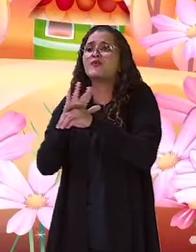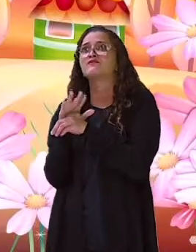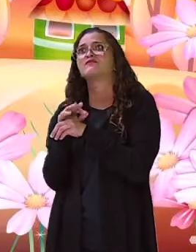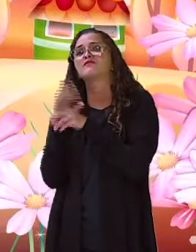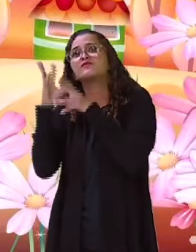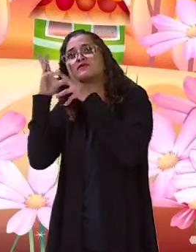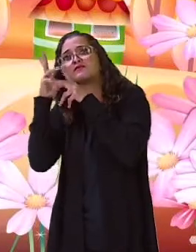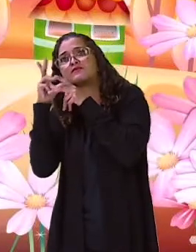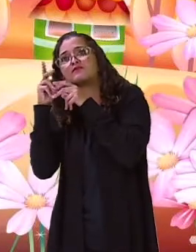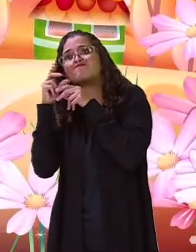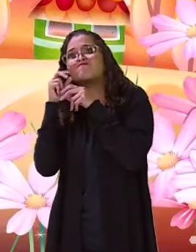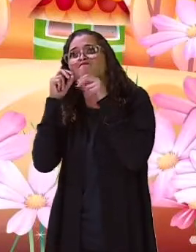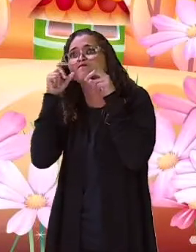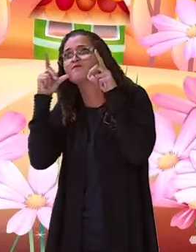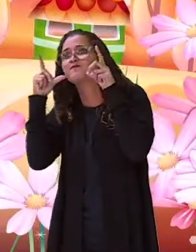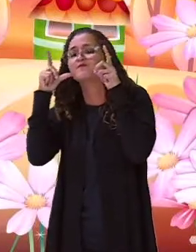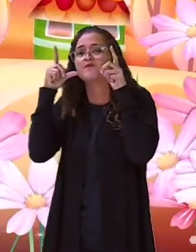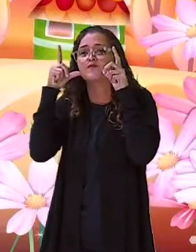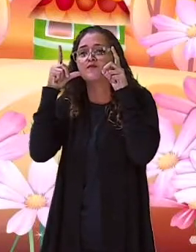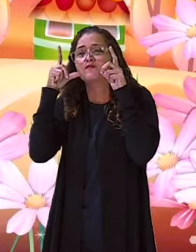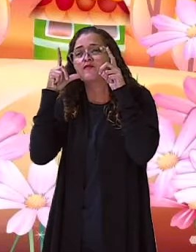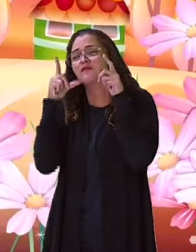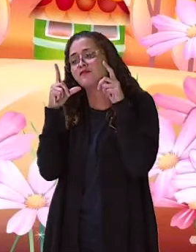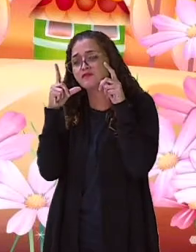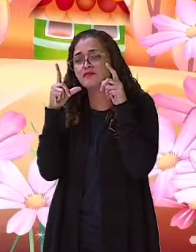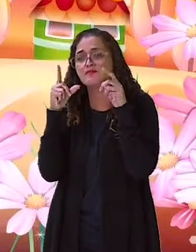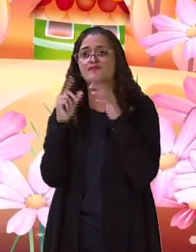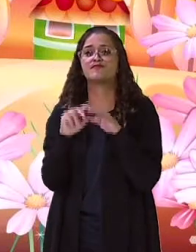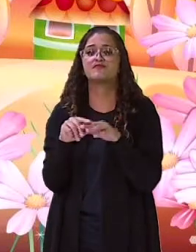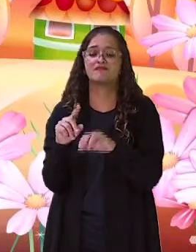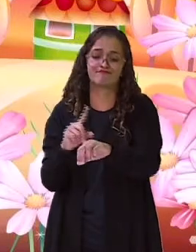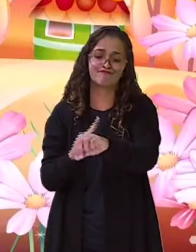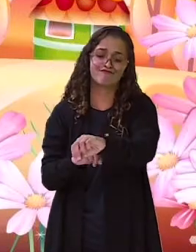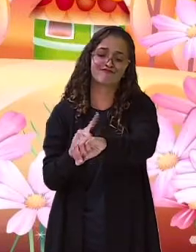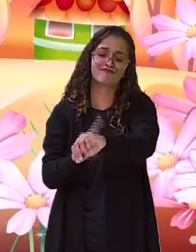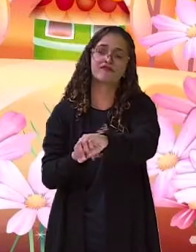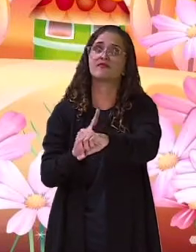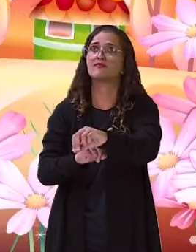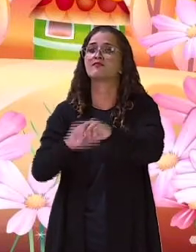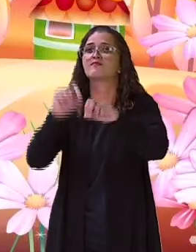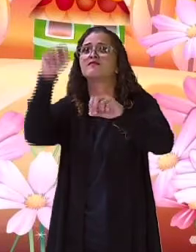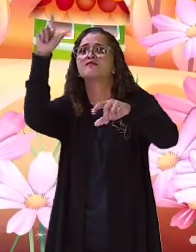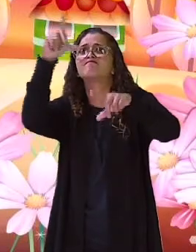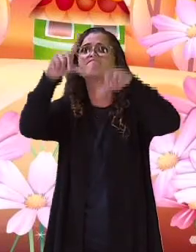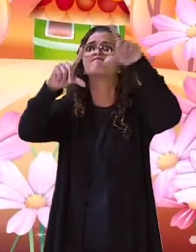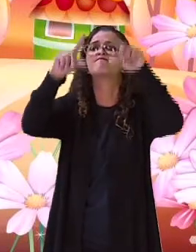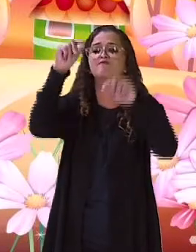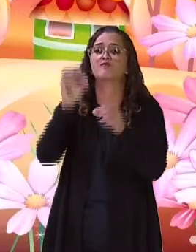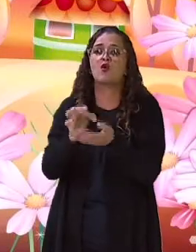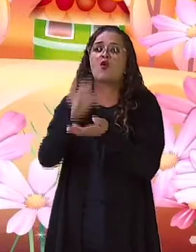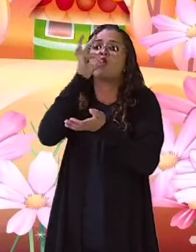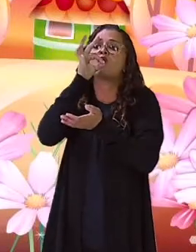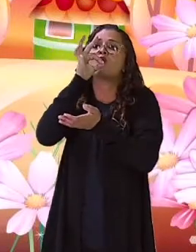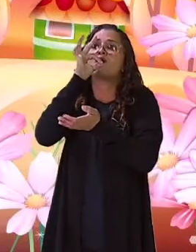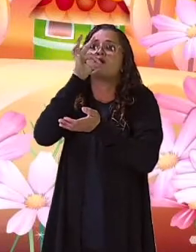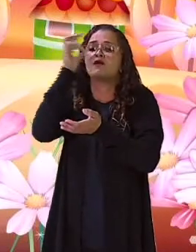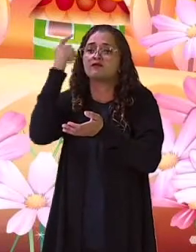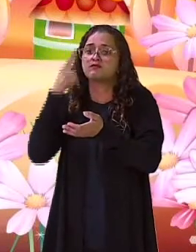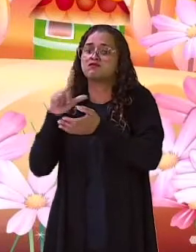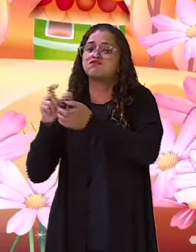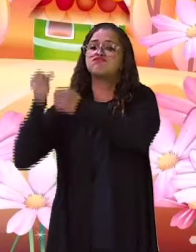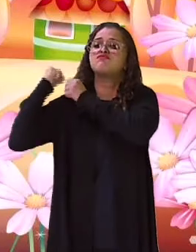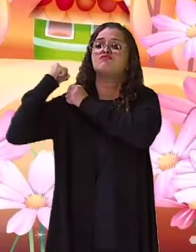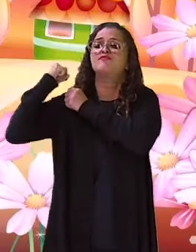o homem acordou ainda com seu cheio de estrelas. Tomou seu café preto, pegou a enxada e foi para a raça.